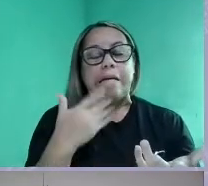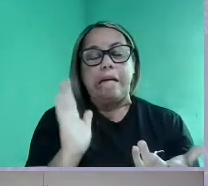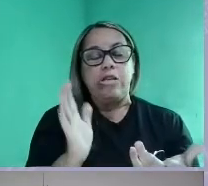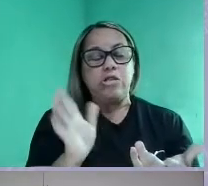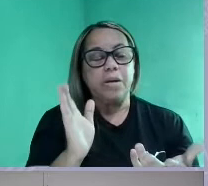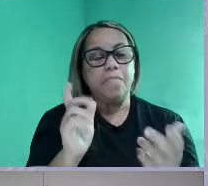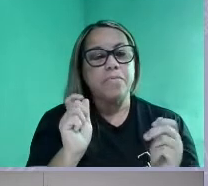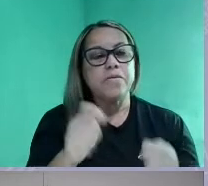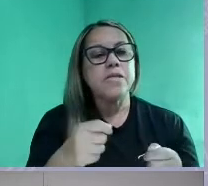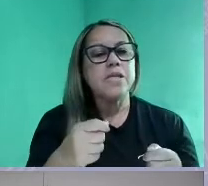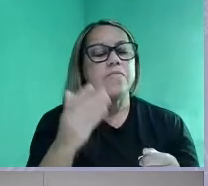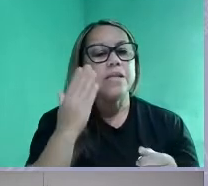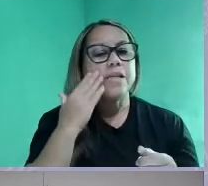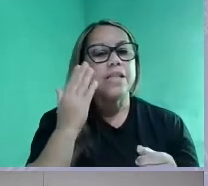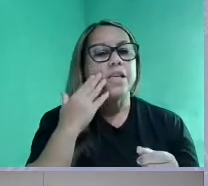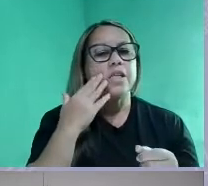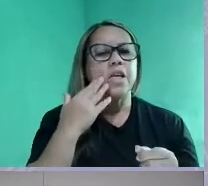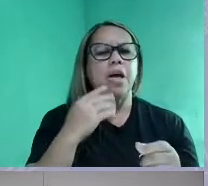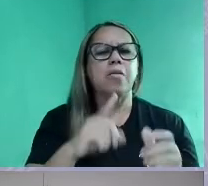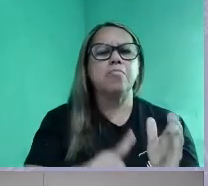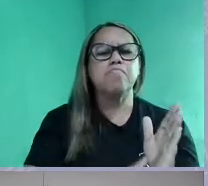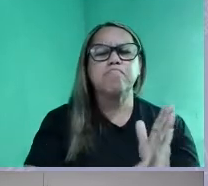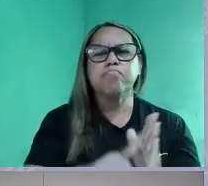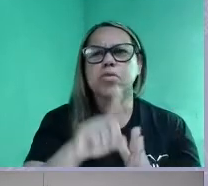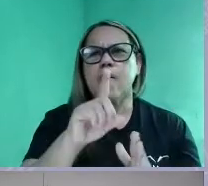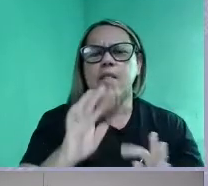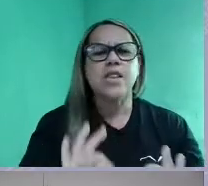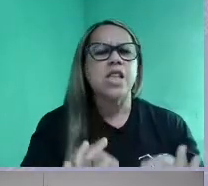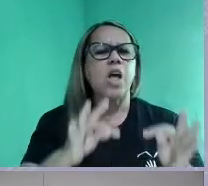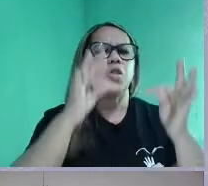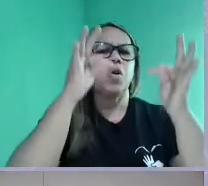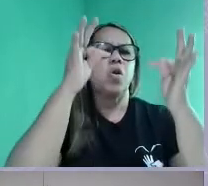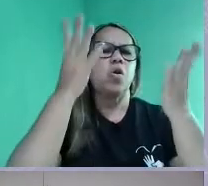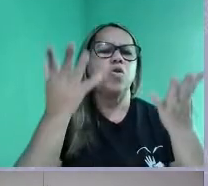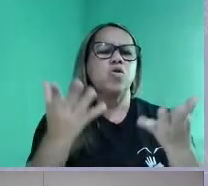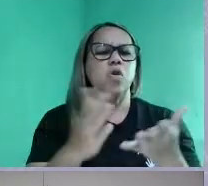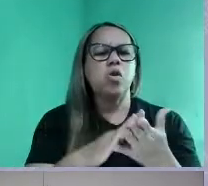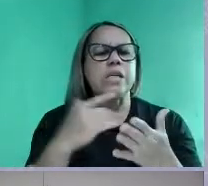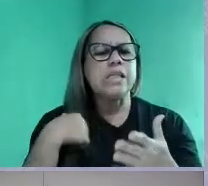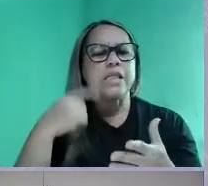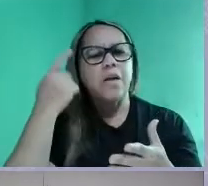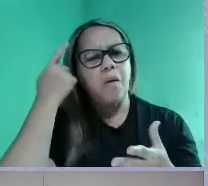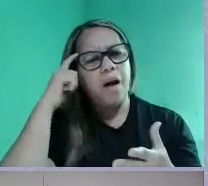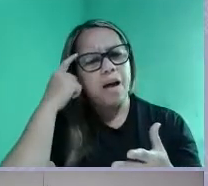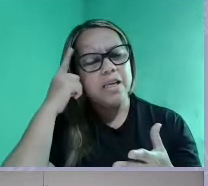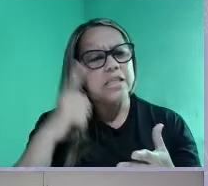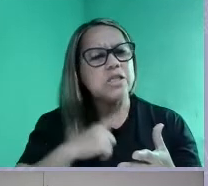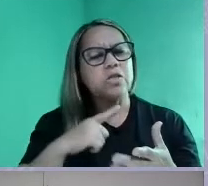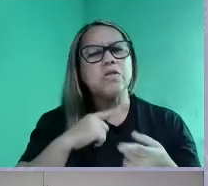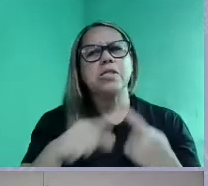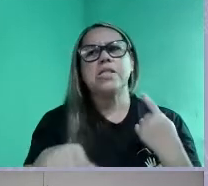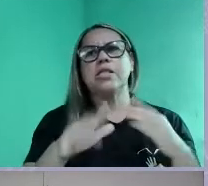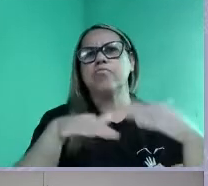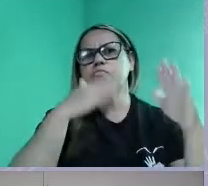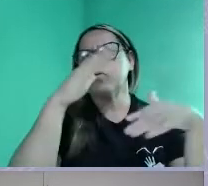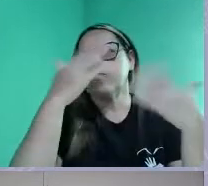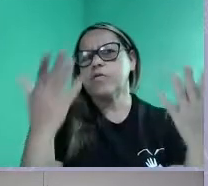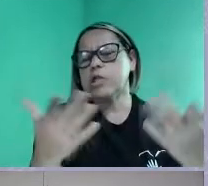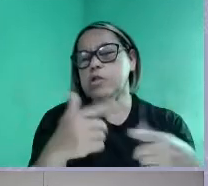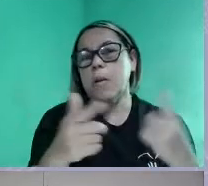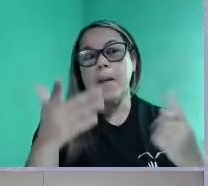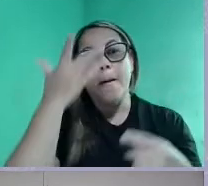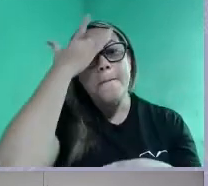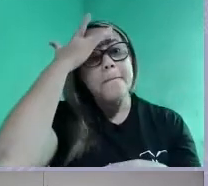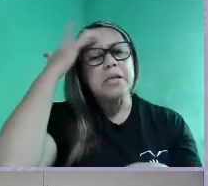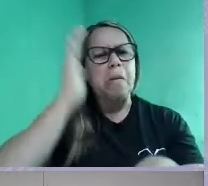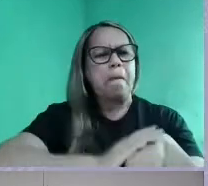fazer o link, né? Porque inovação tecnológica, né? Está envolvendo aí o raciocínio, desenvolvimento de raciocínio, pessoas mais bem